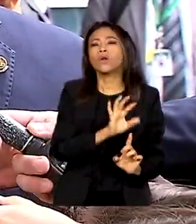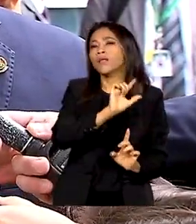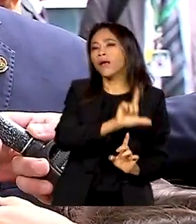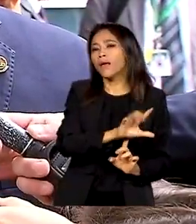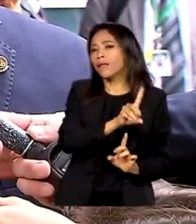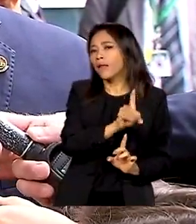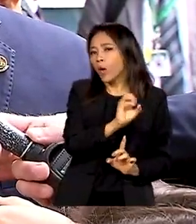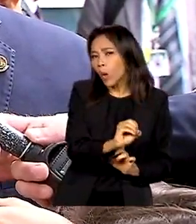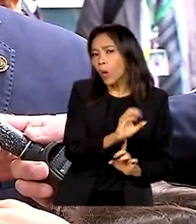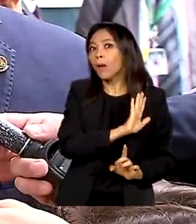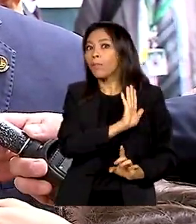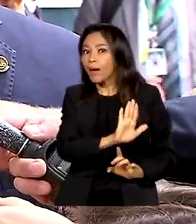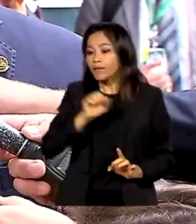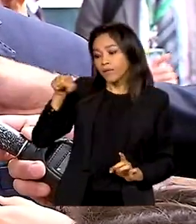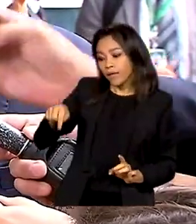mas também do conteúdo do arcabouço fiscal. Obrigado.